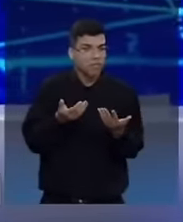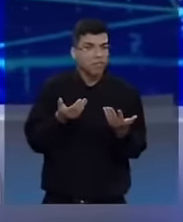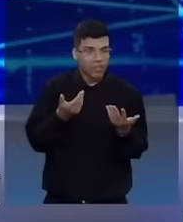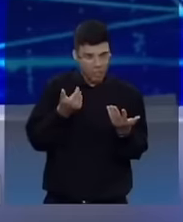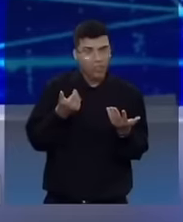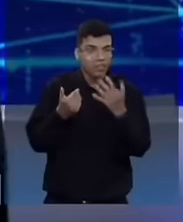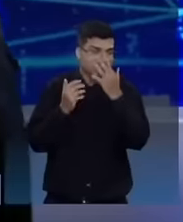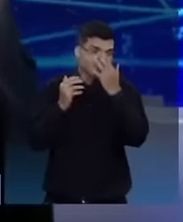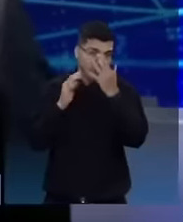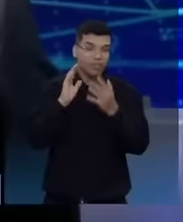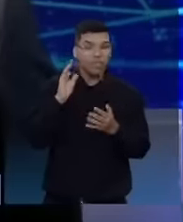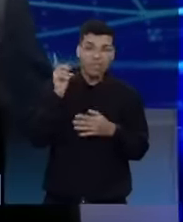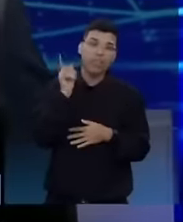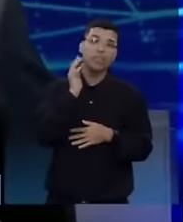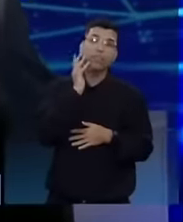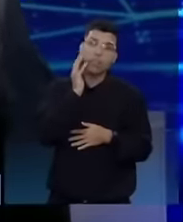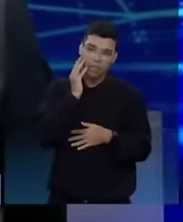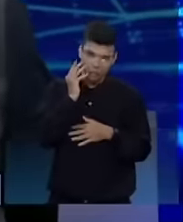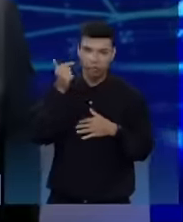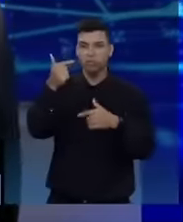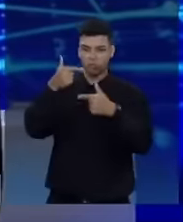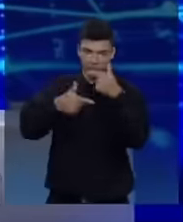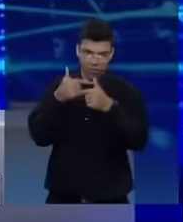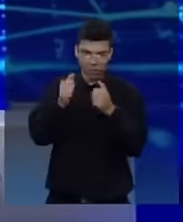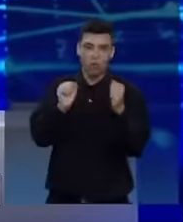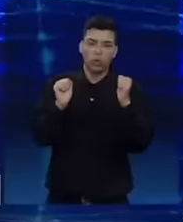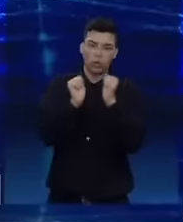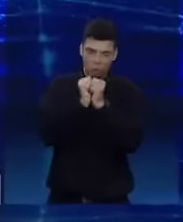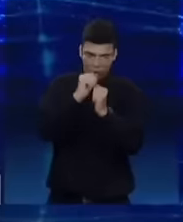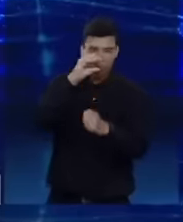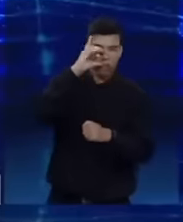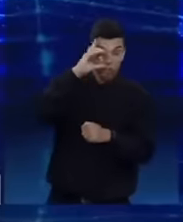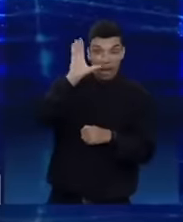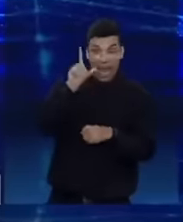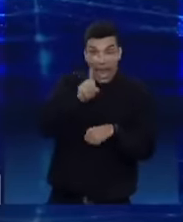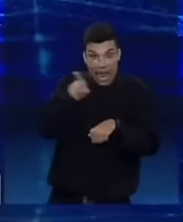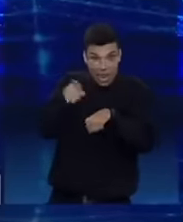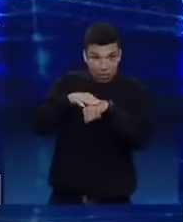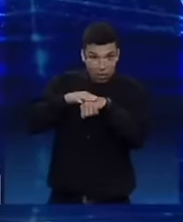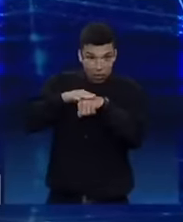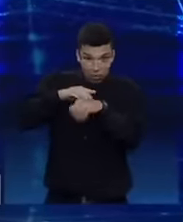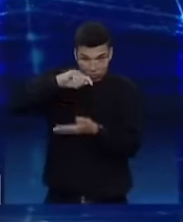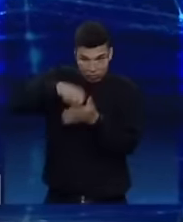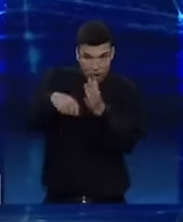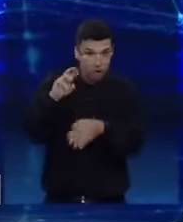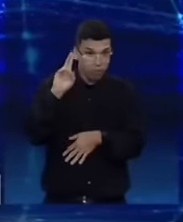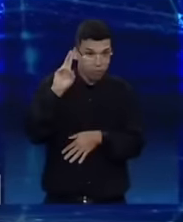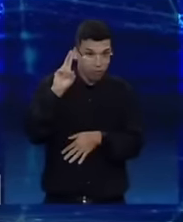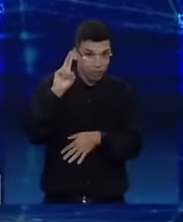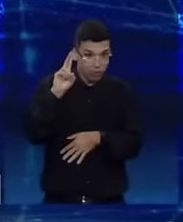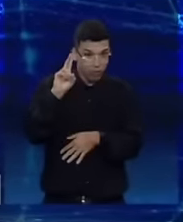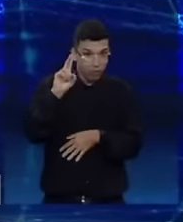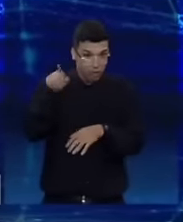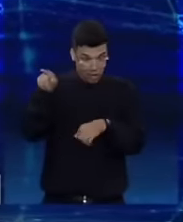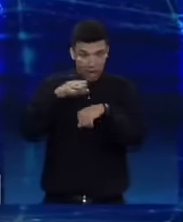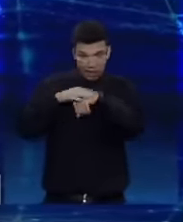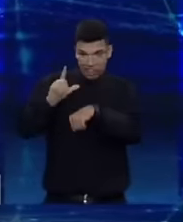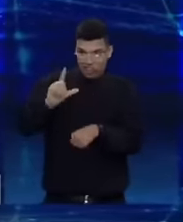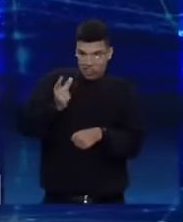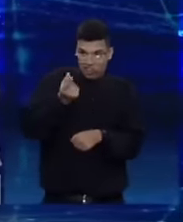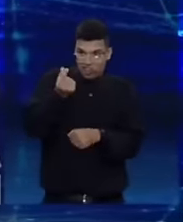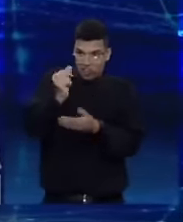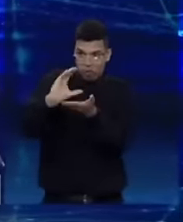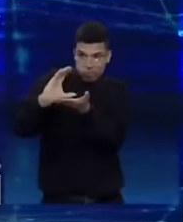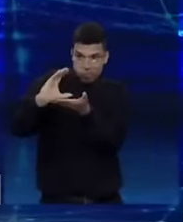trabalhou, mas ele não era dono da caneta, ele não era dono do recurso. Fez o possível. E quando foi trabalhar comigo,